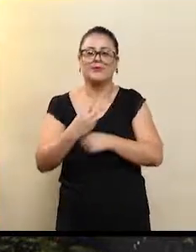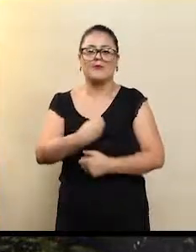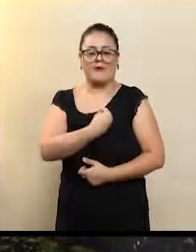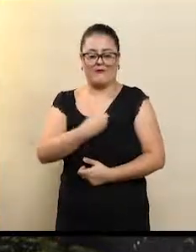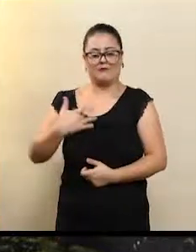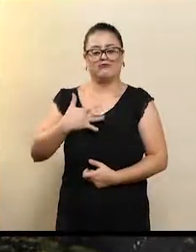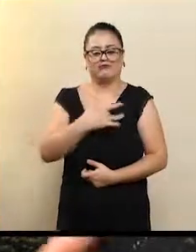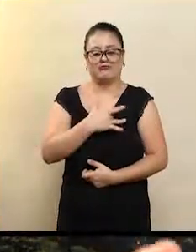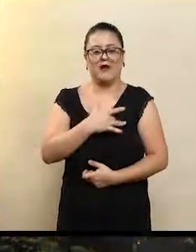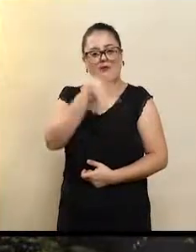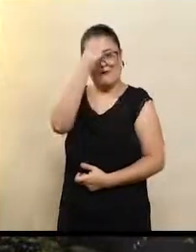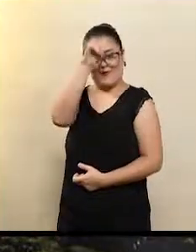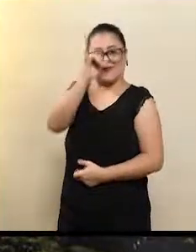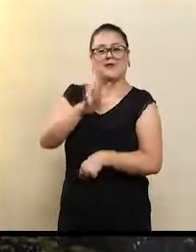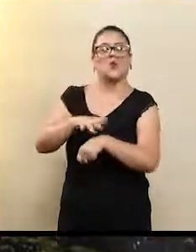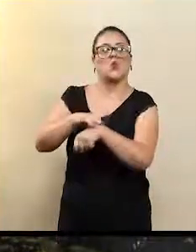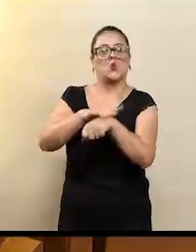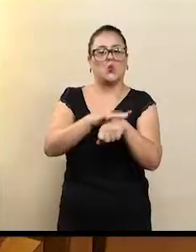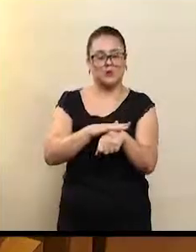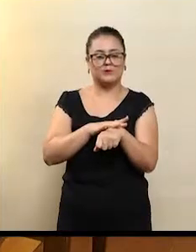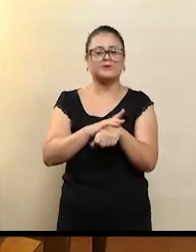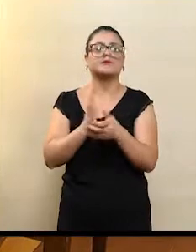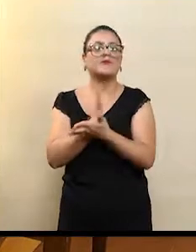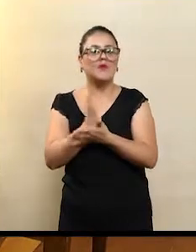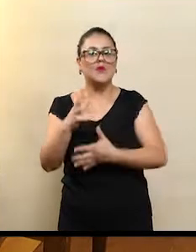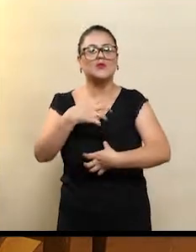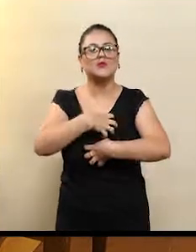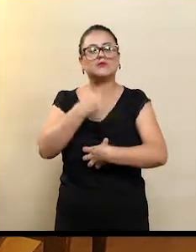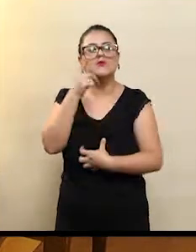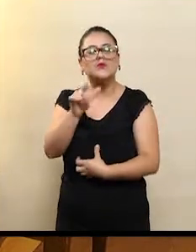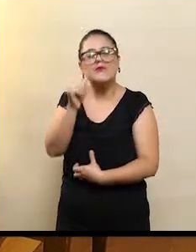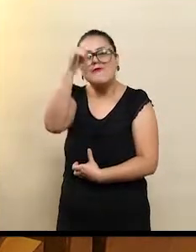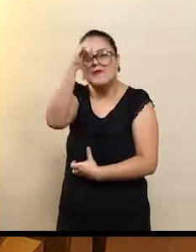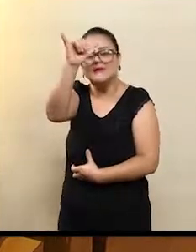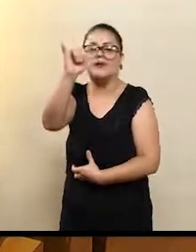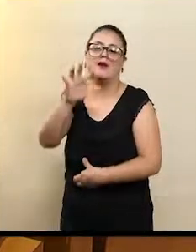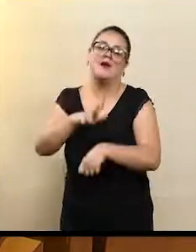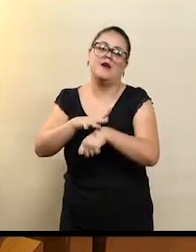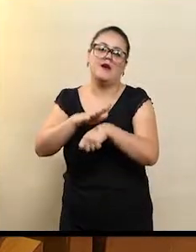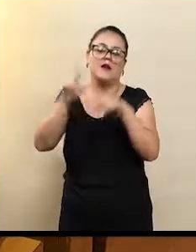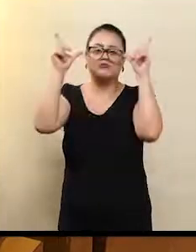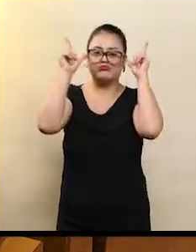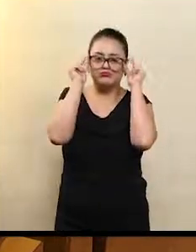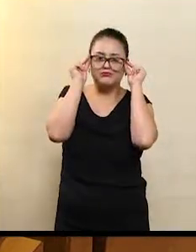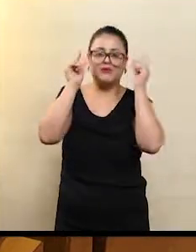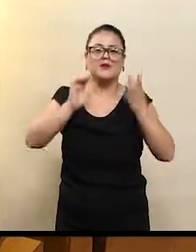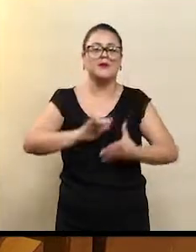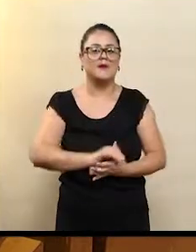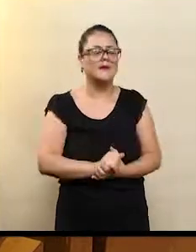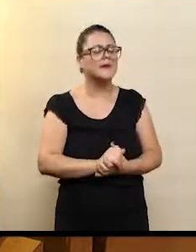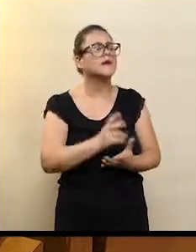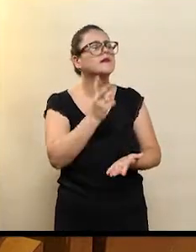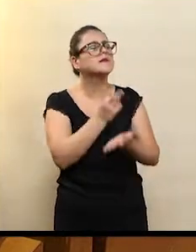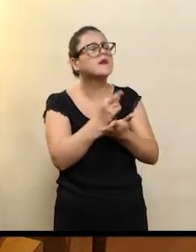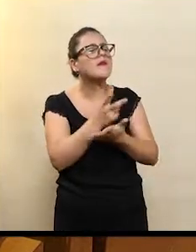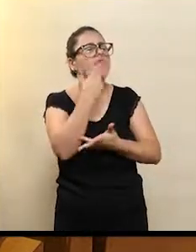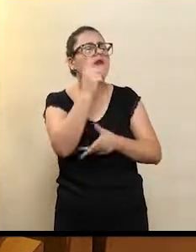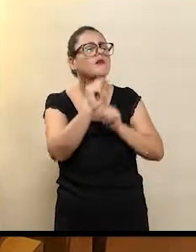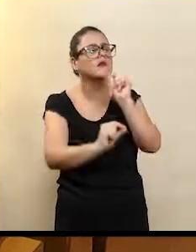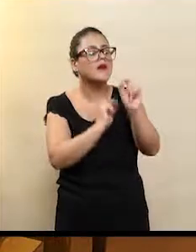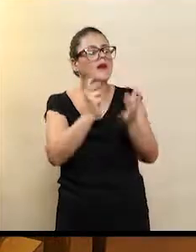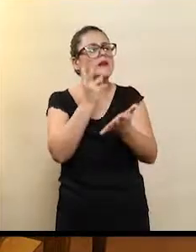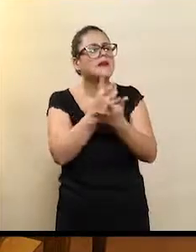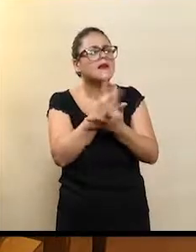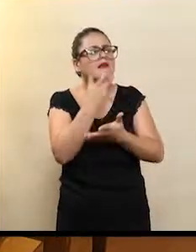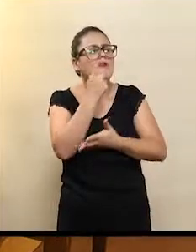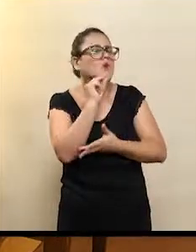comentei. São algumas das maneiras da gente prevenir a perda auditiva. E a gente sempre fala, a gente ouve falar de um check-up